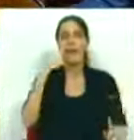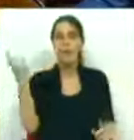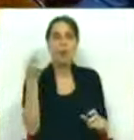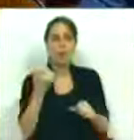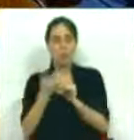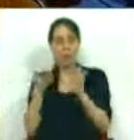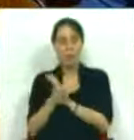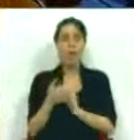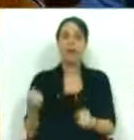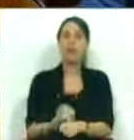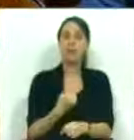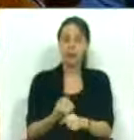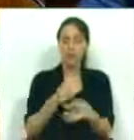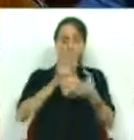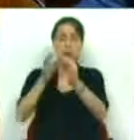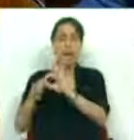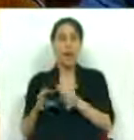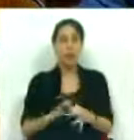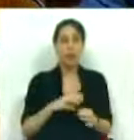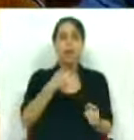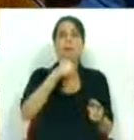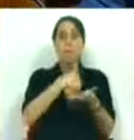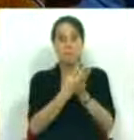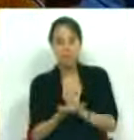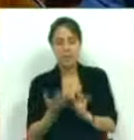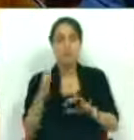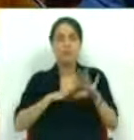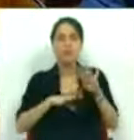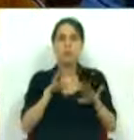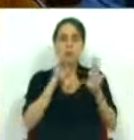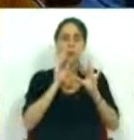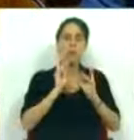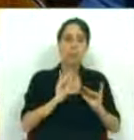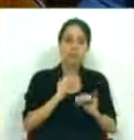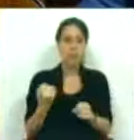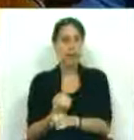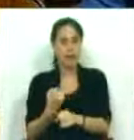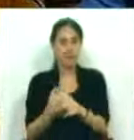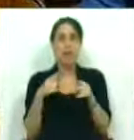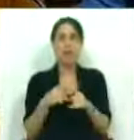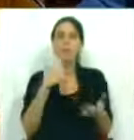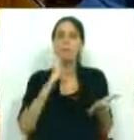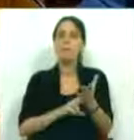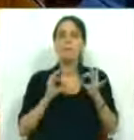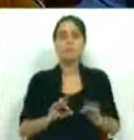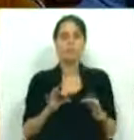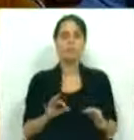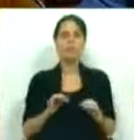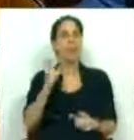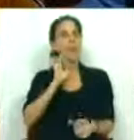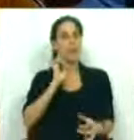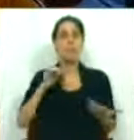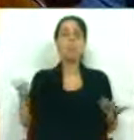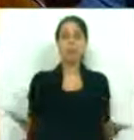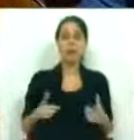procura do mercado de trabalho e a articulação entre as medidas ativas de emprego e de formação, são um fator extremamente